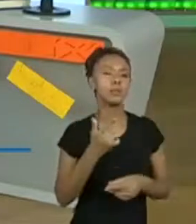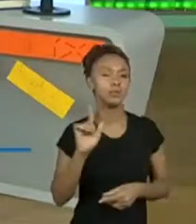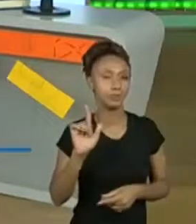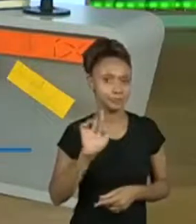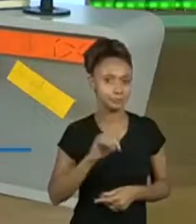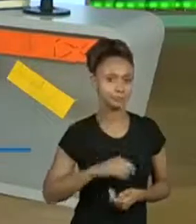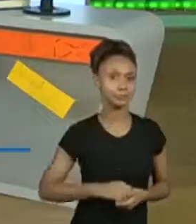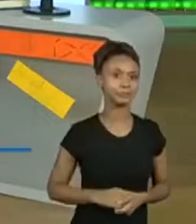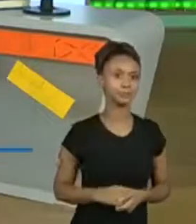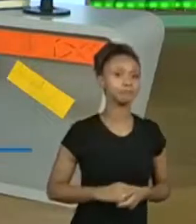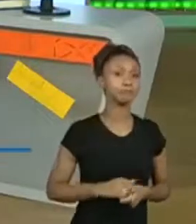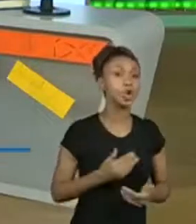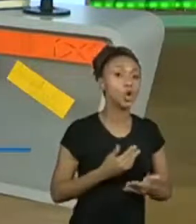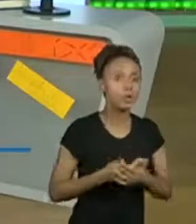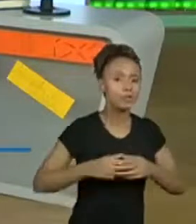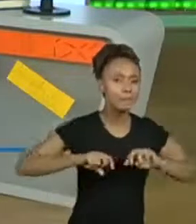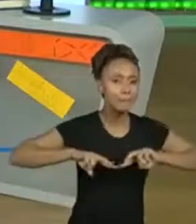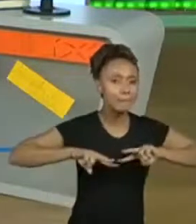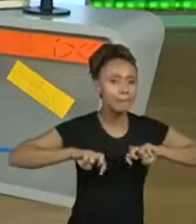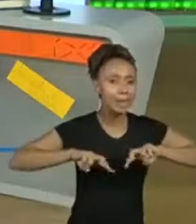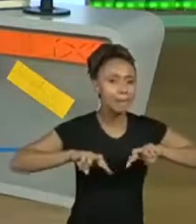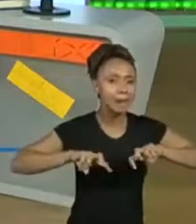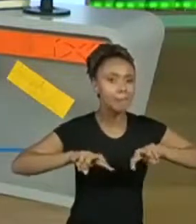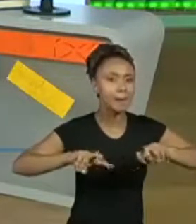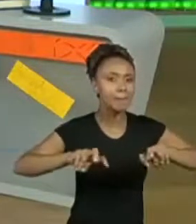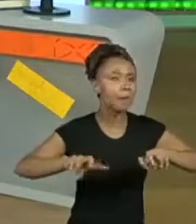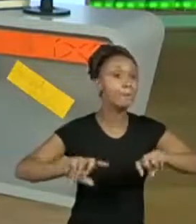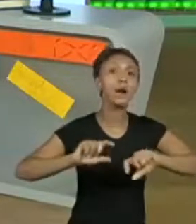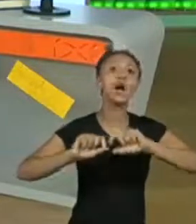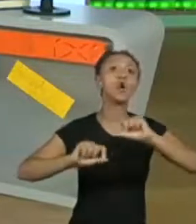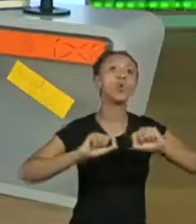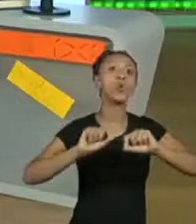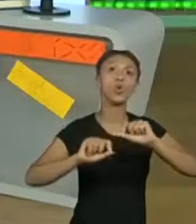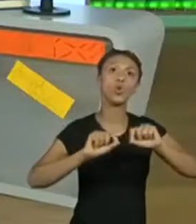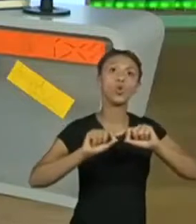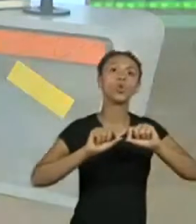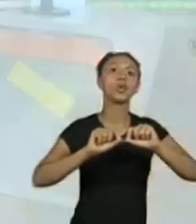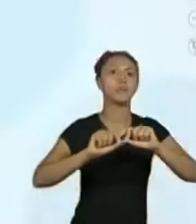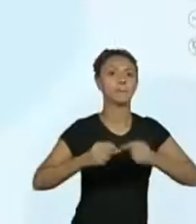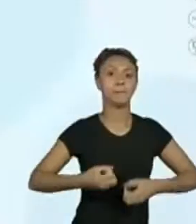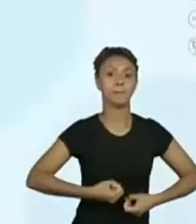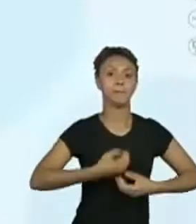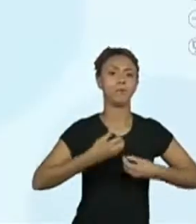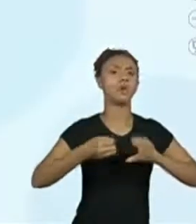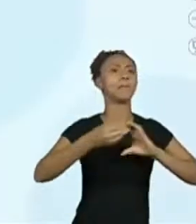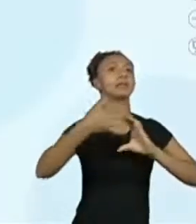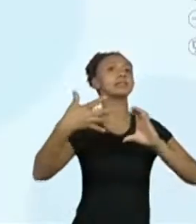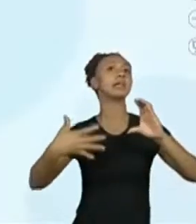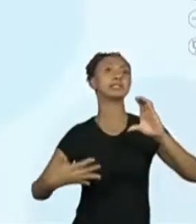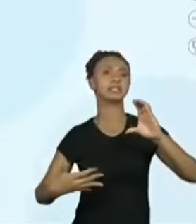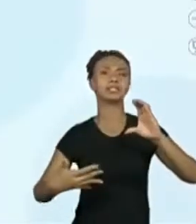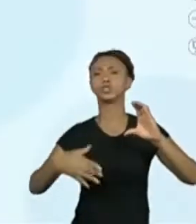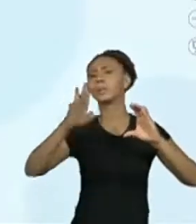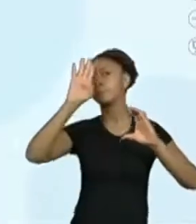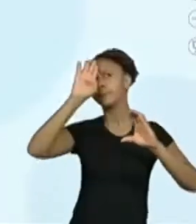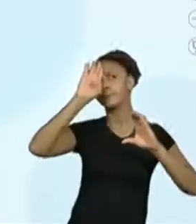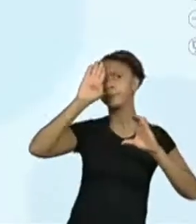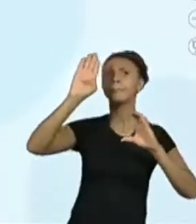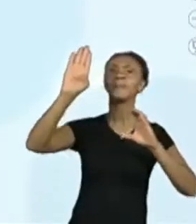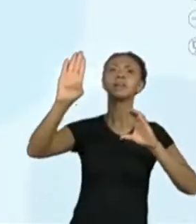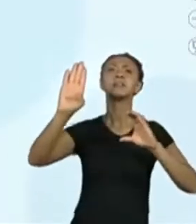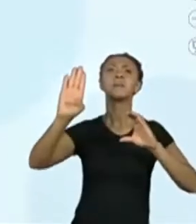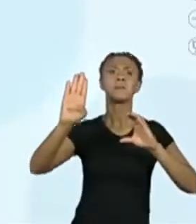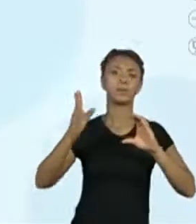Vamos nos aprofundar, como eu disse, nas características do nosso poema. Principais características